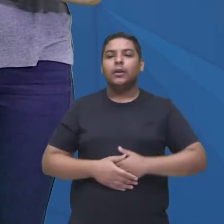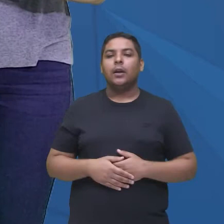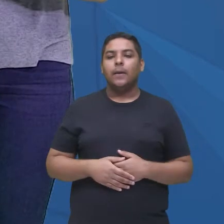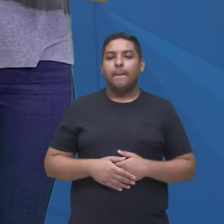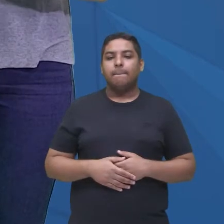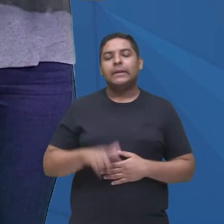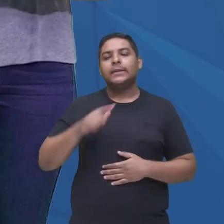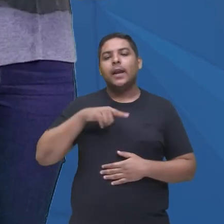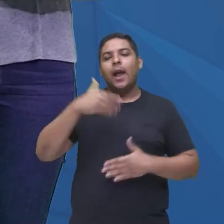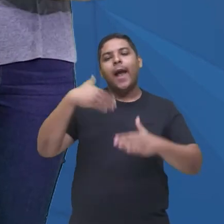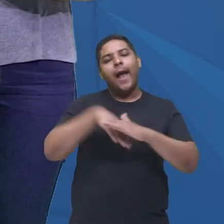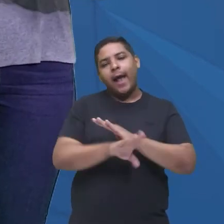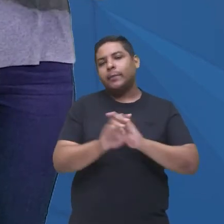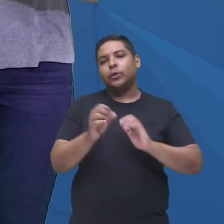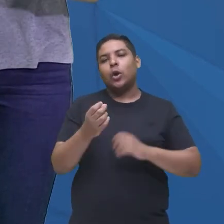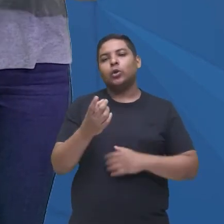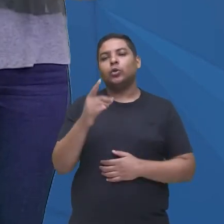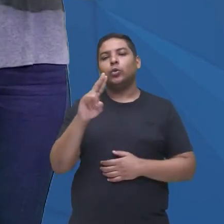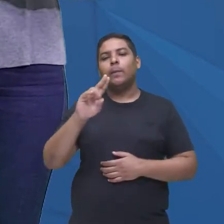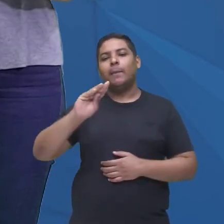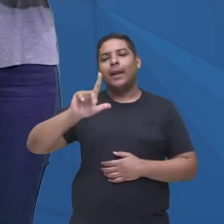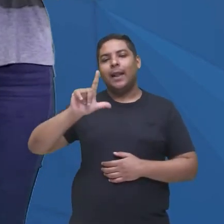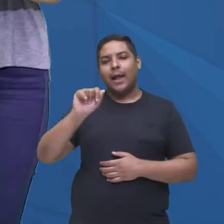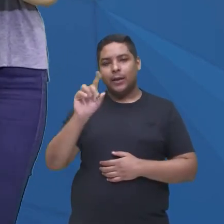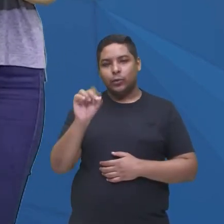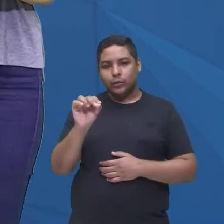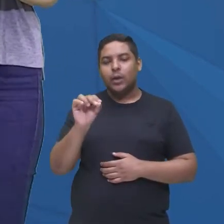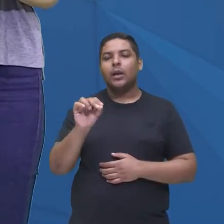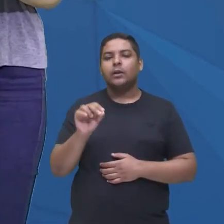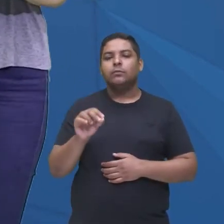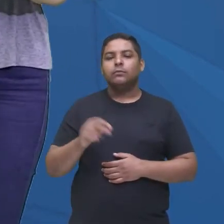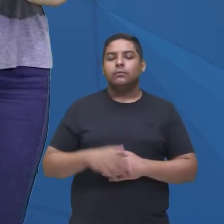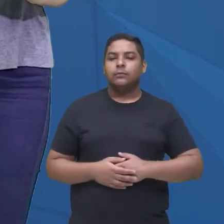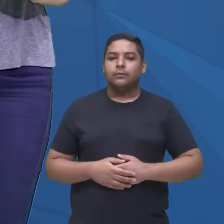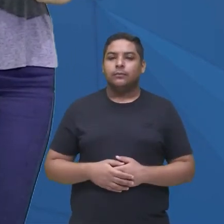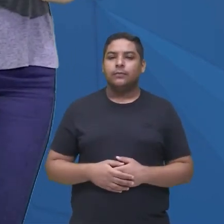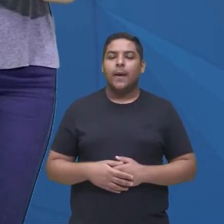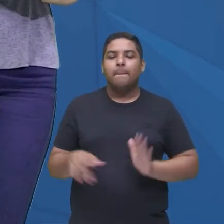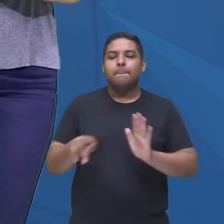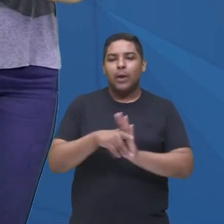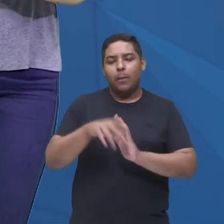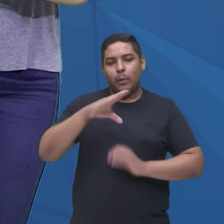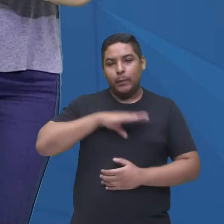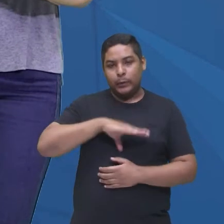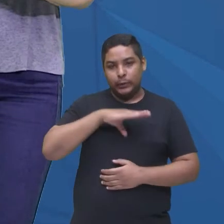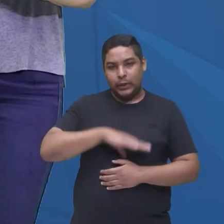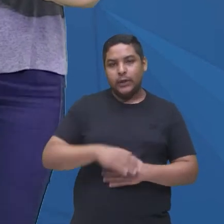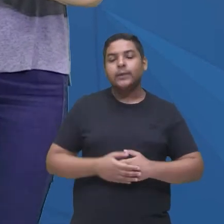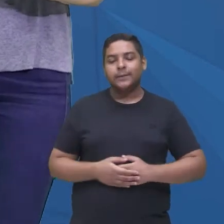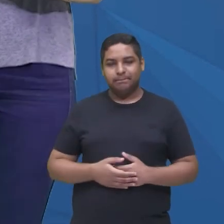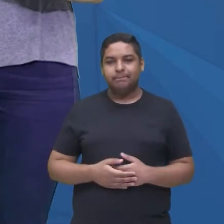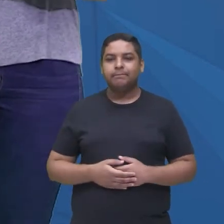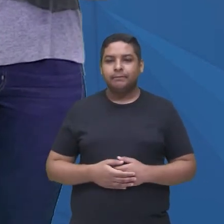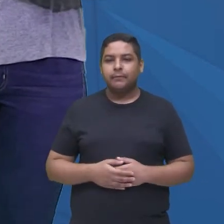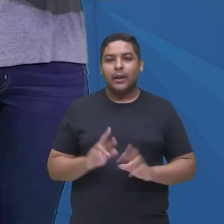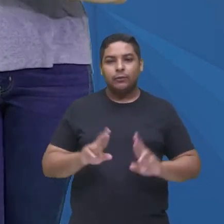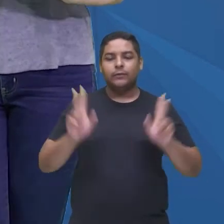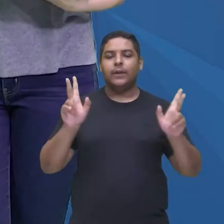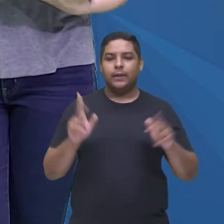assistir, já dublado, né, aí, precisa verificar direitinho, por isso que eu gosto de assistir ali, né, a versão ali,